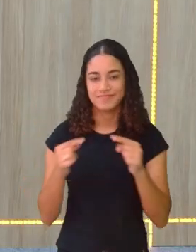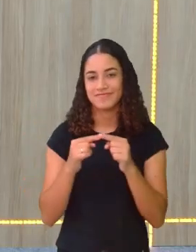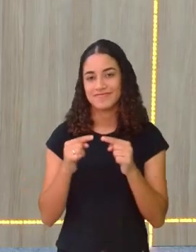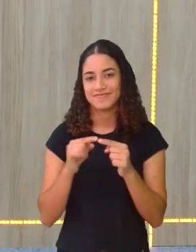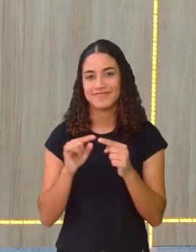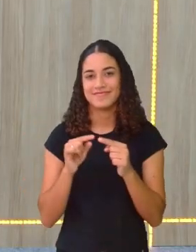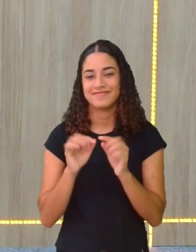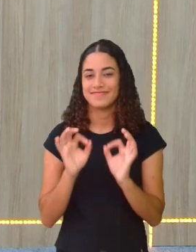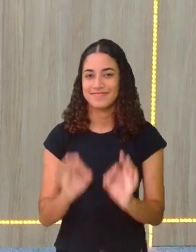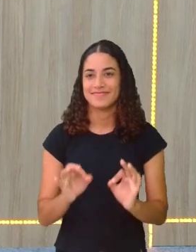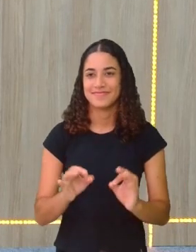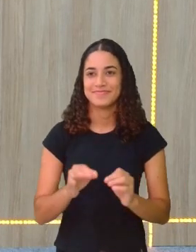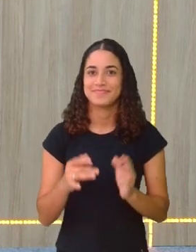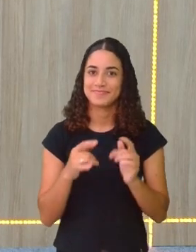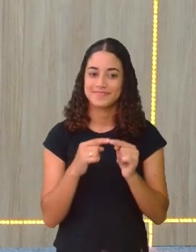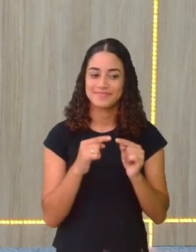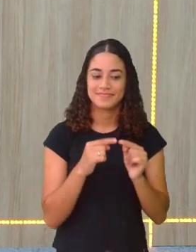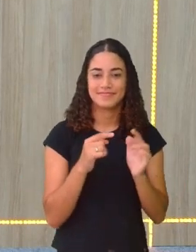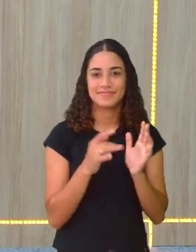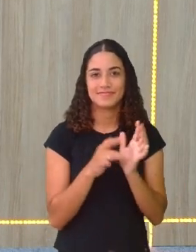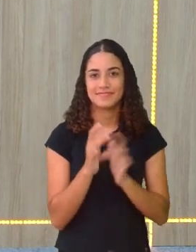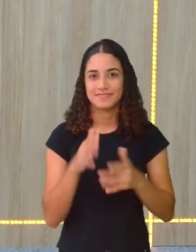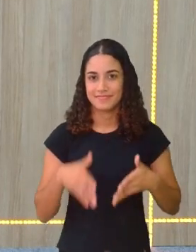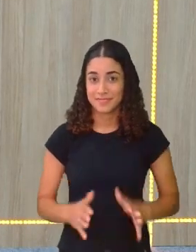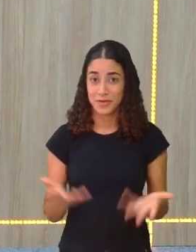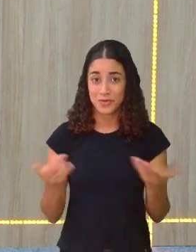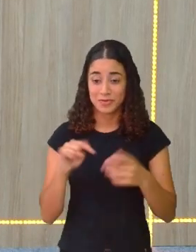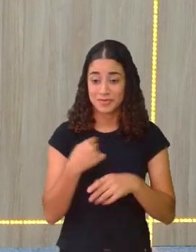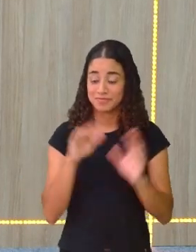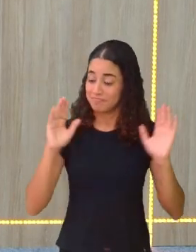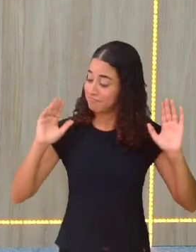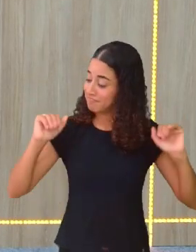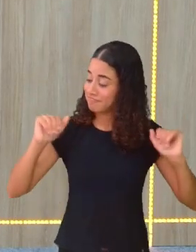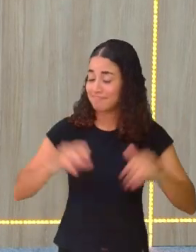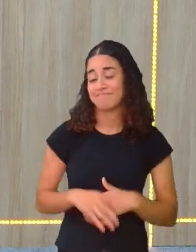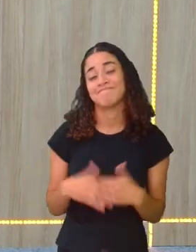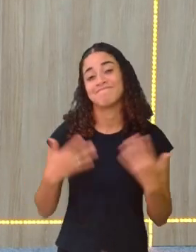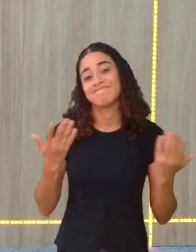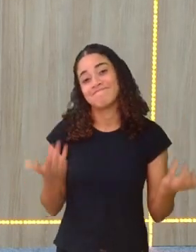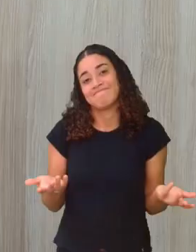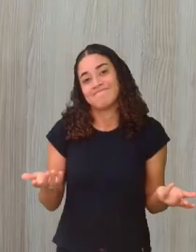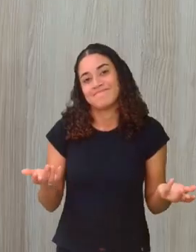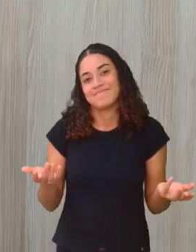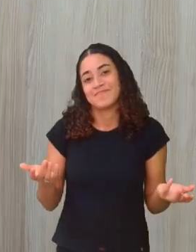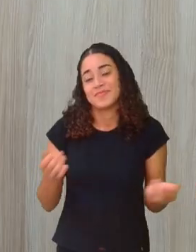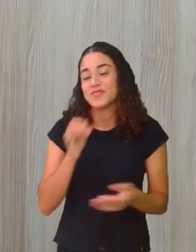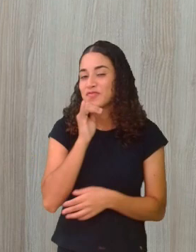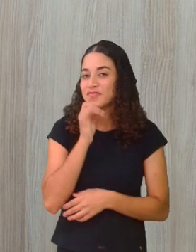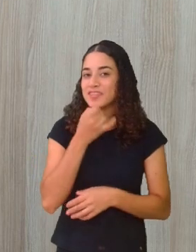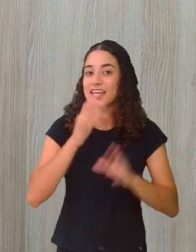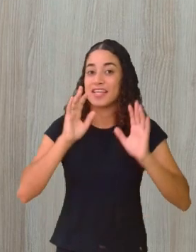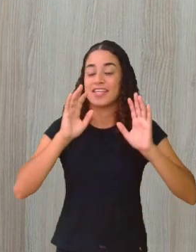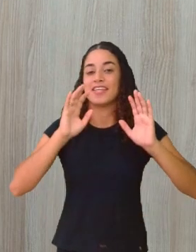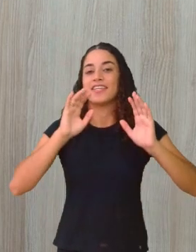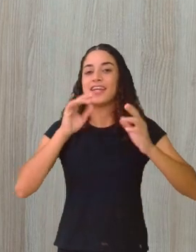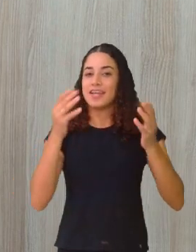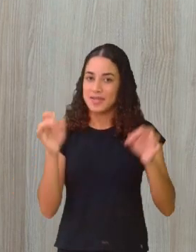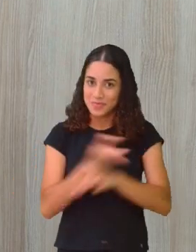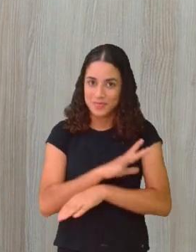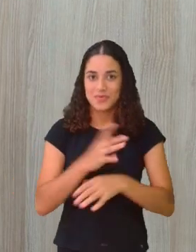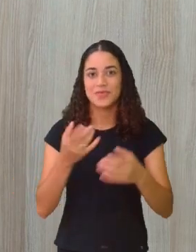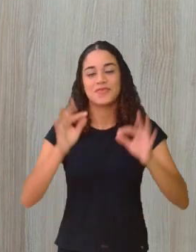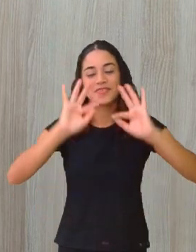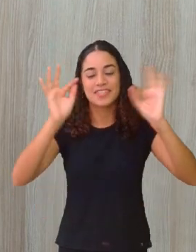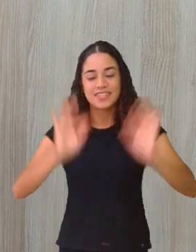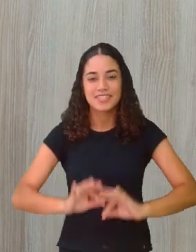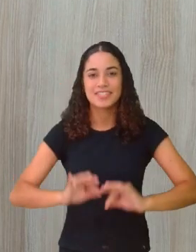ao nascimento de Jesus. Gini, vamos nos despedir. Ai, vamos, gente. Um Feliz Natal. Espero que vocês sejam